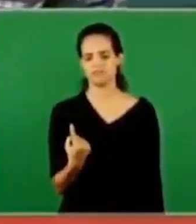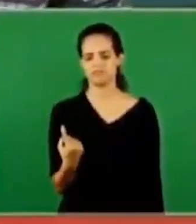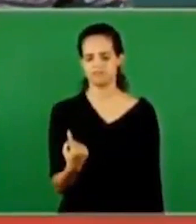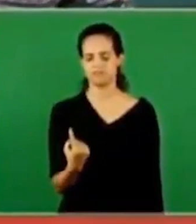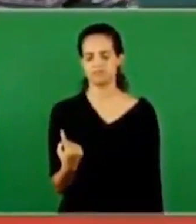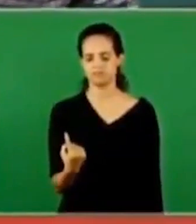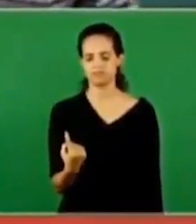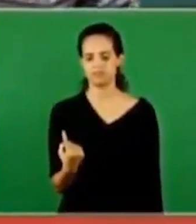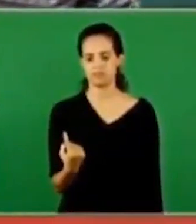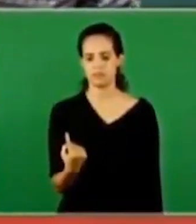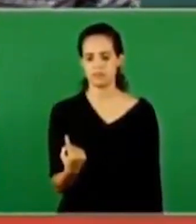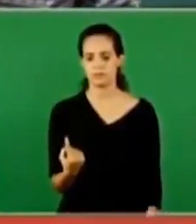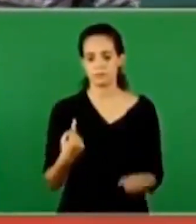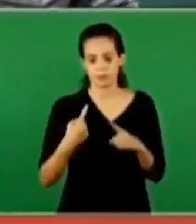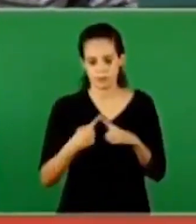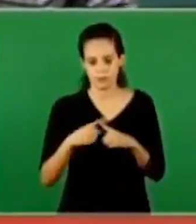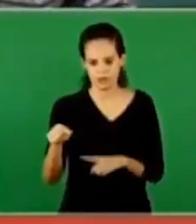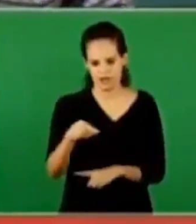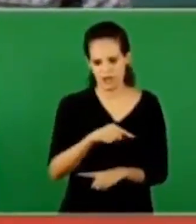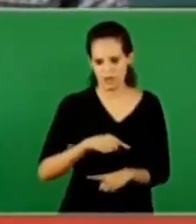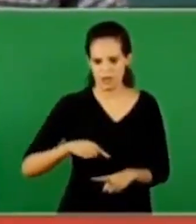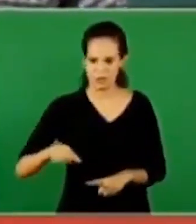porque não somos super servos.